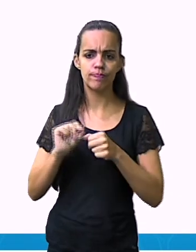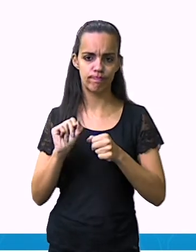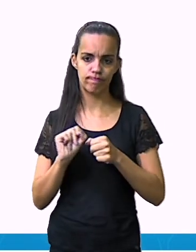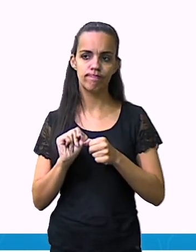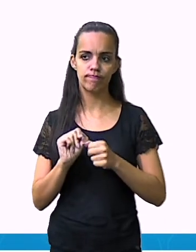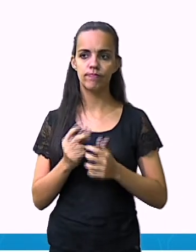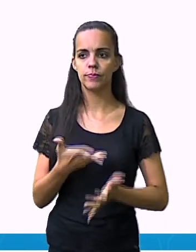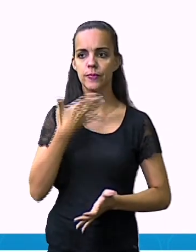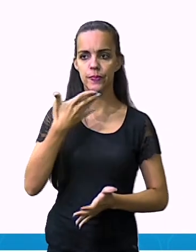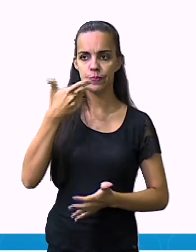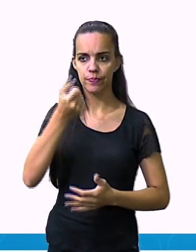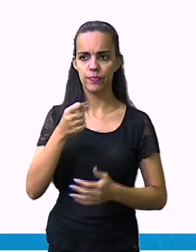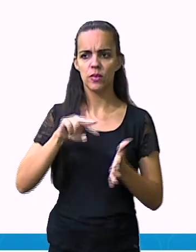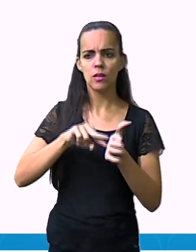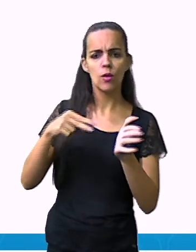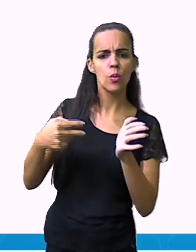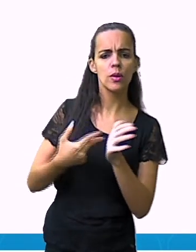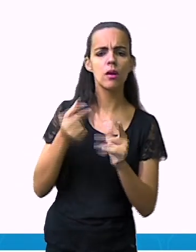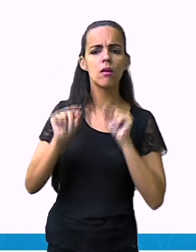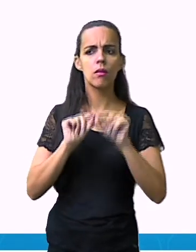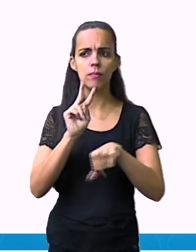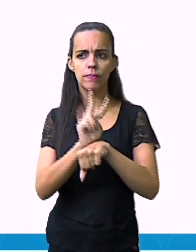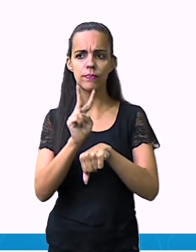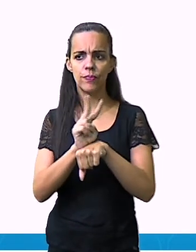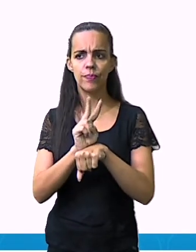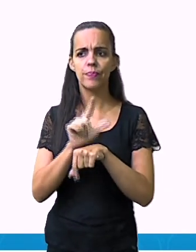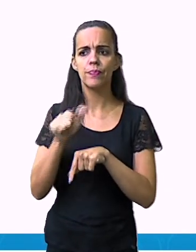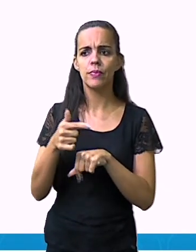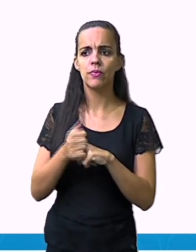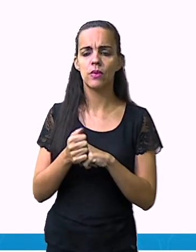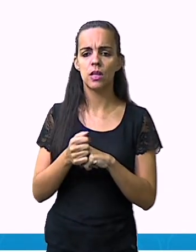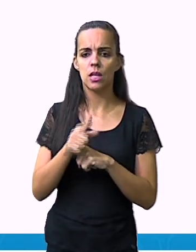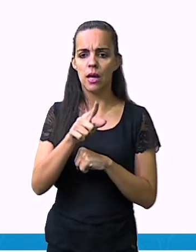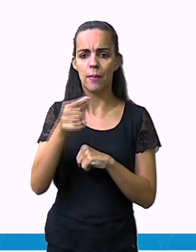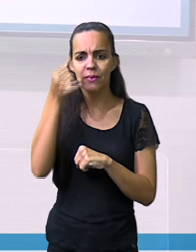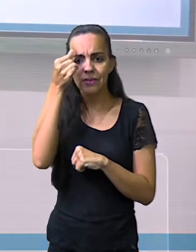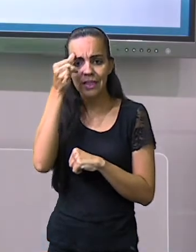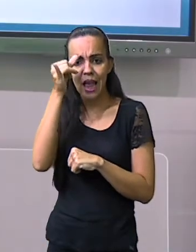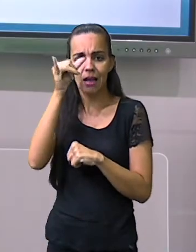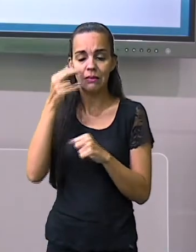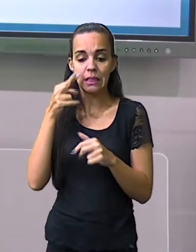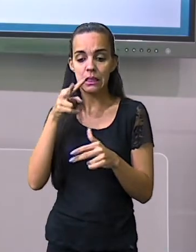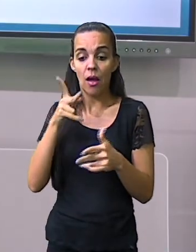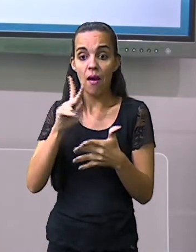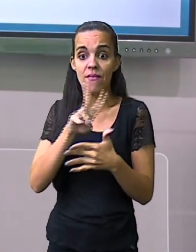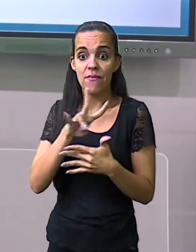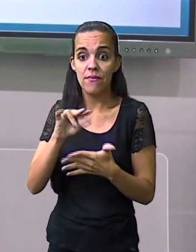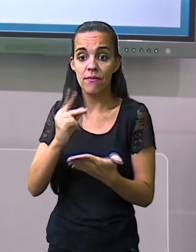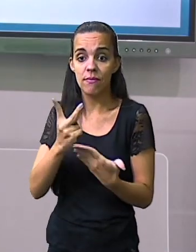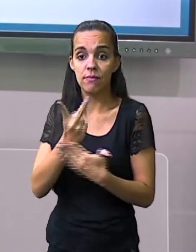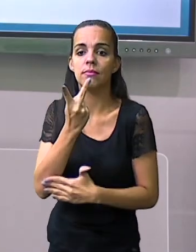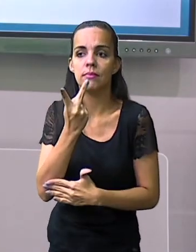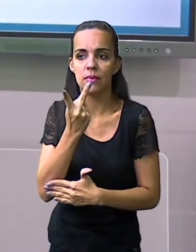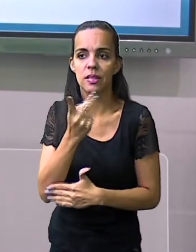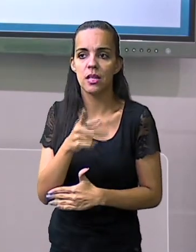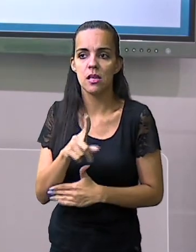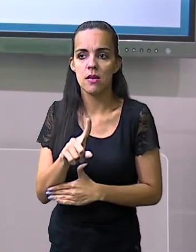Mas, que que significa prevenção? Prevenção é prever uma ação. Então, você